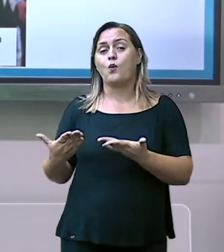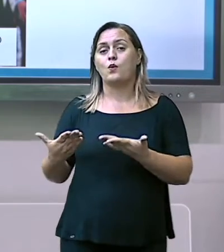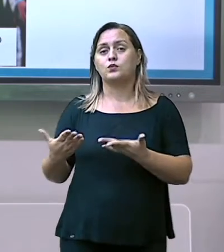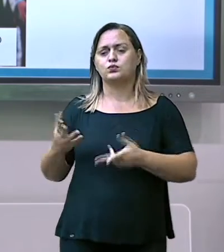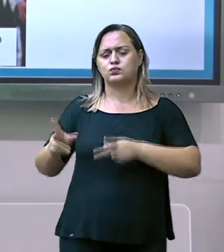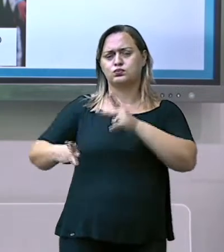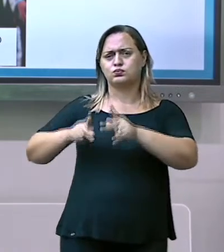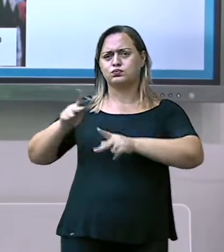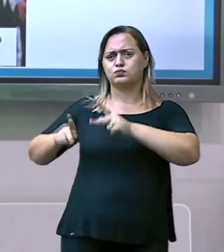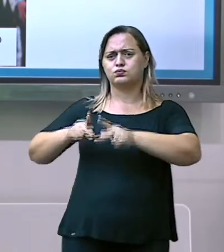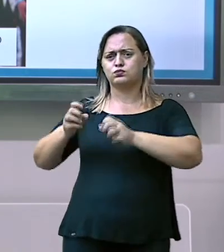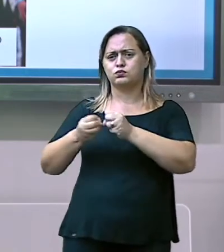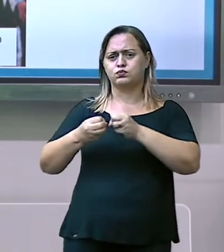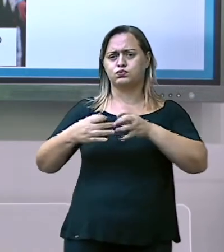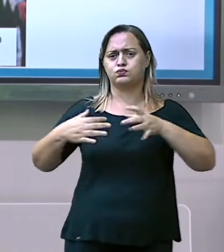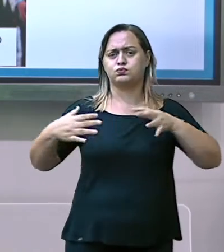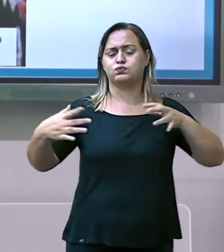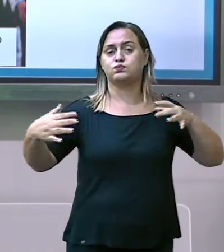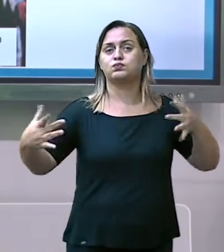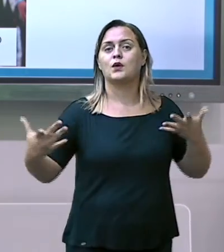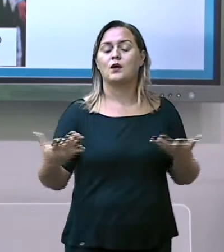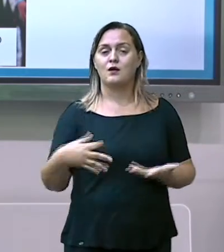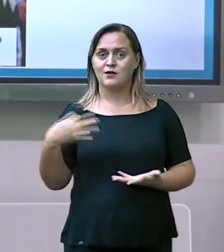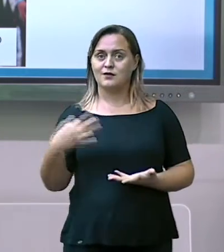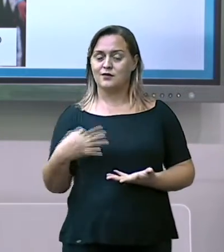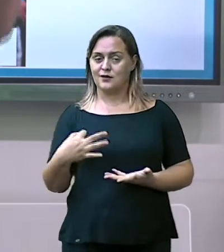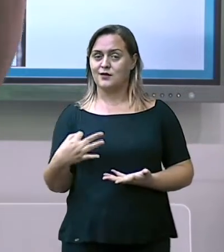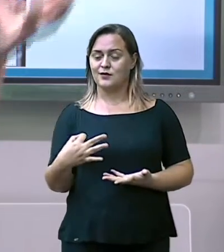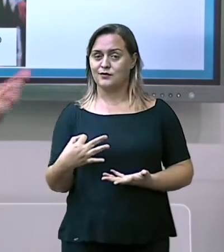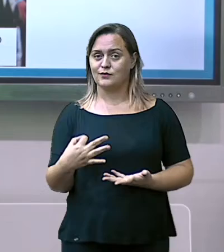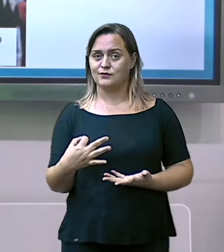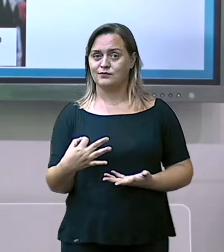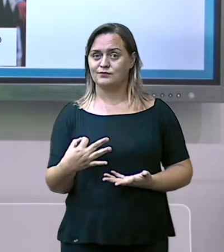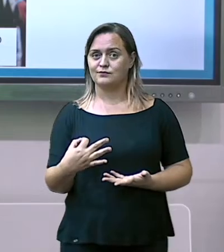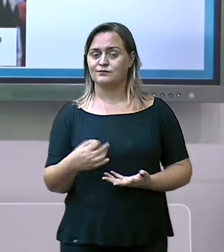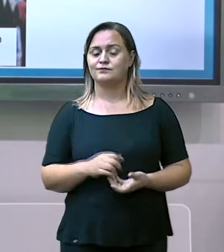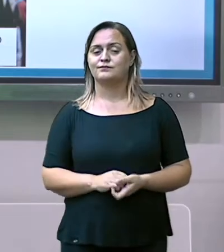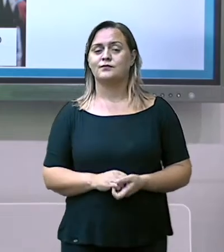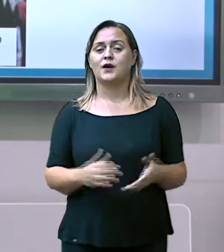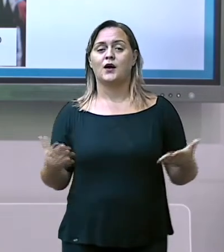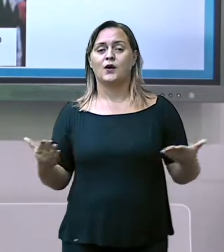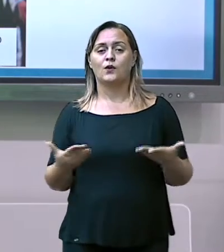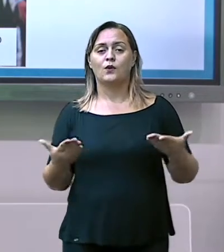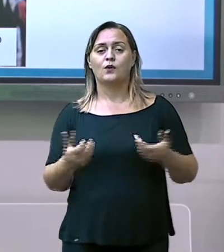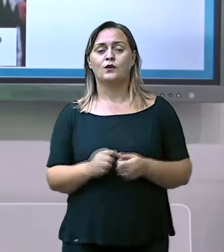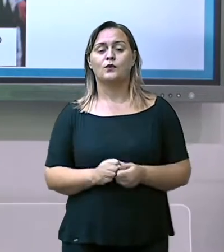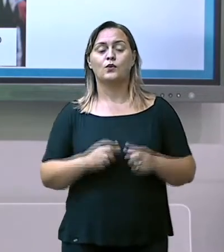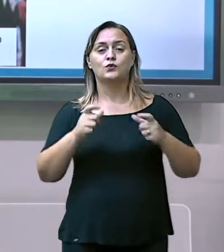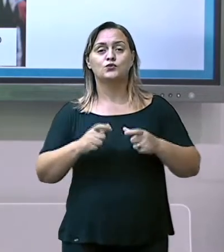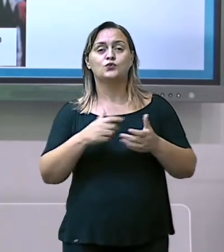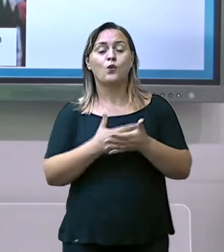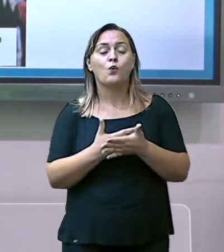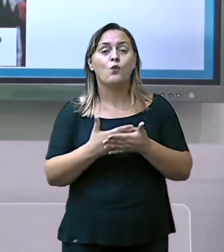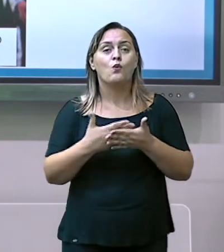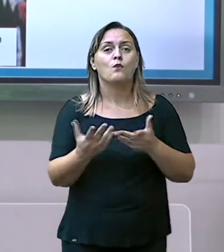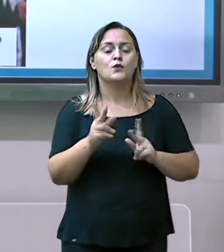Os cientistas mostram que o berço da humanidade está lá na África.